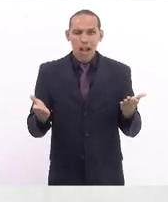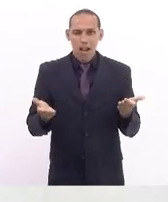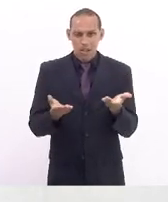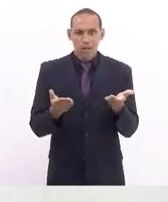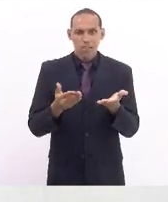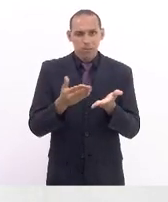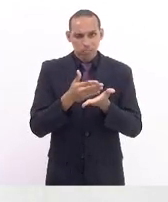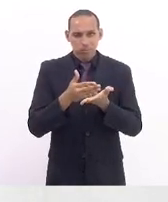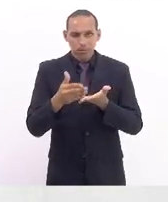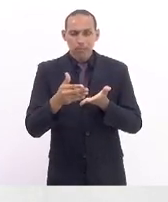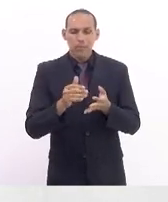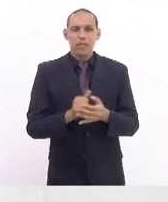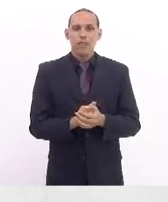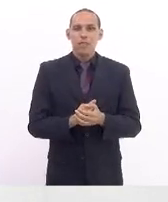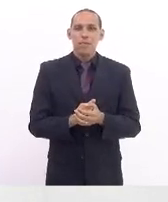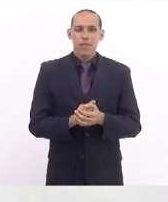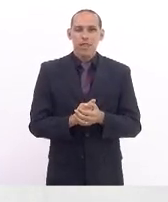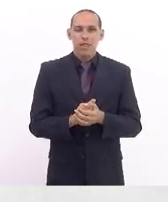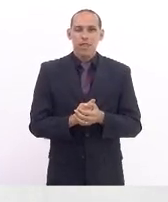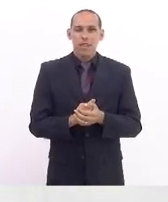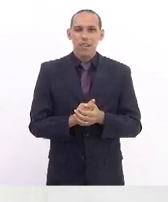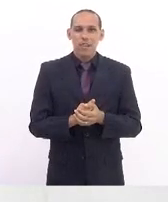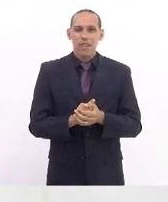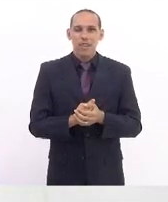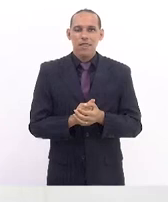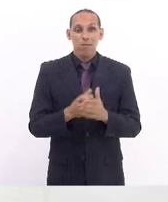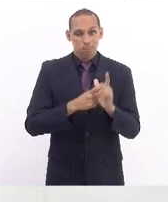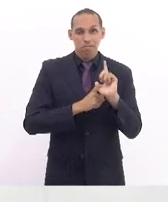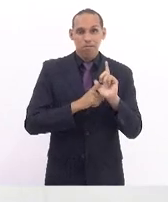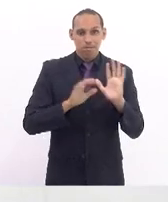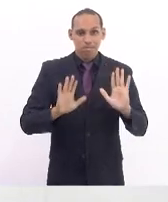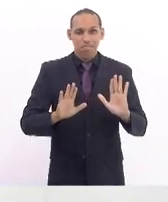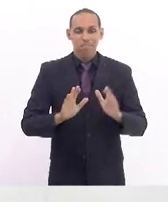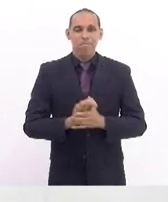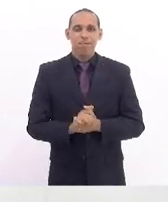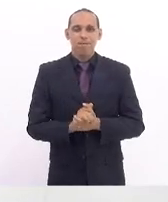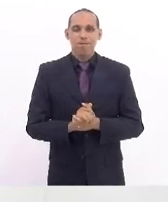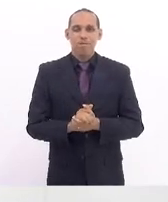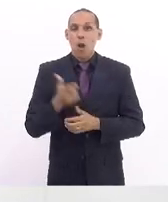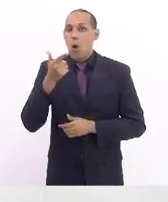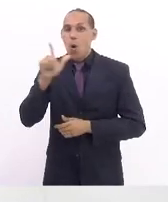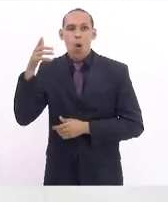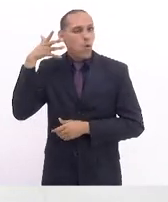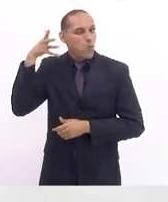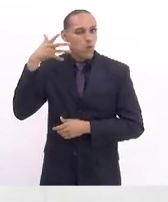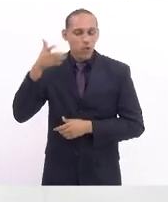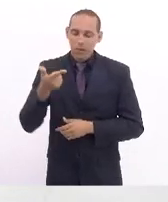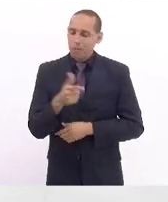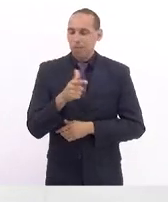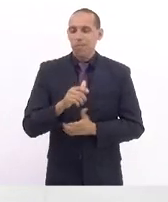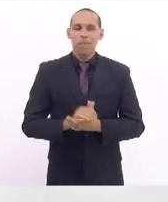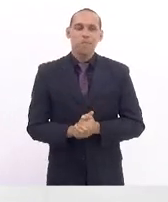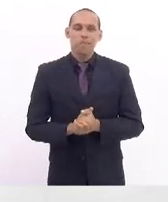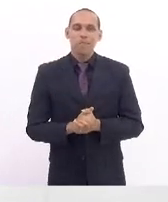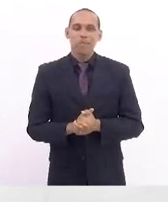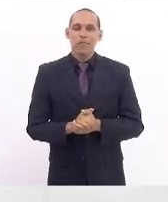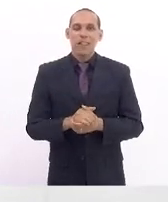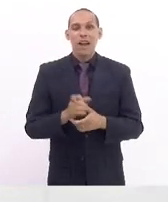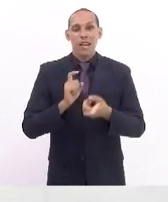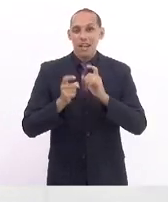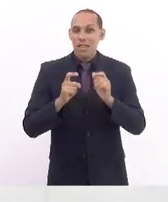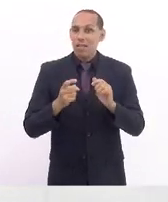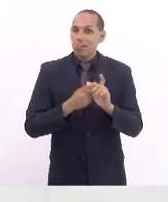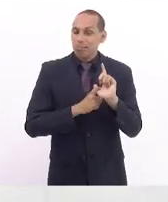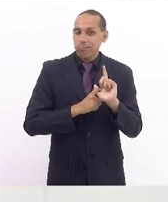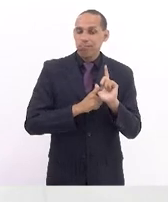verdade, suspender a sessão, não havendo mais oradores inscritos, suspender a sessão saudando